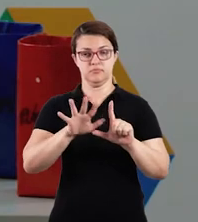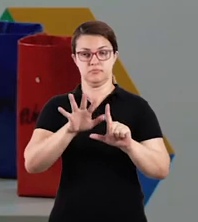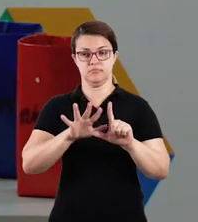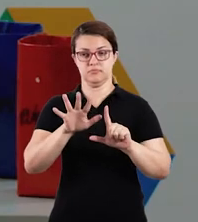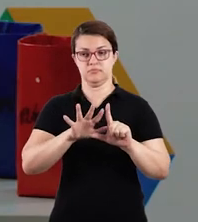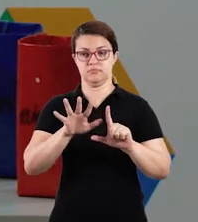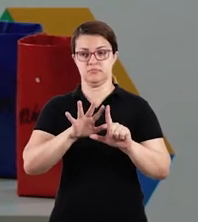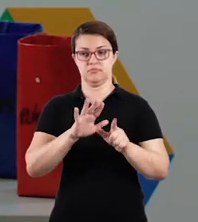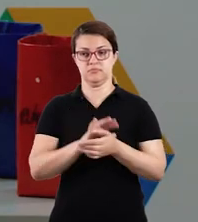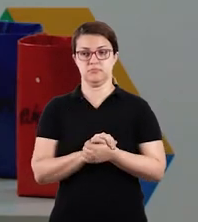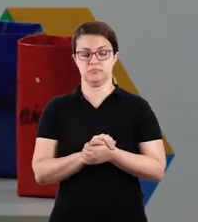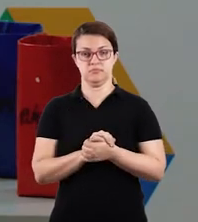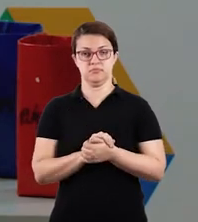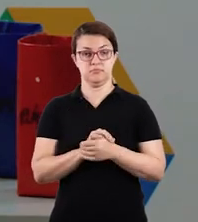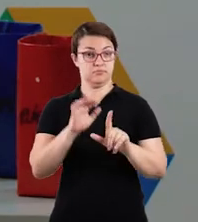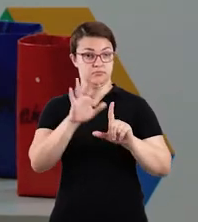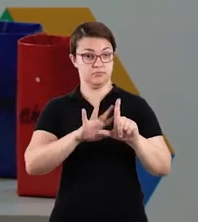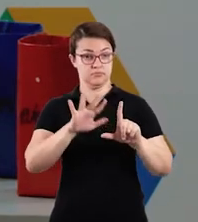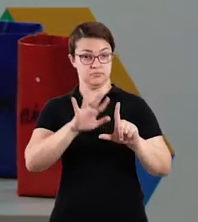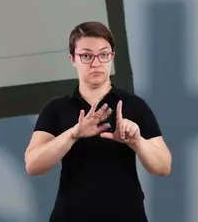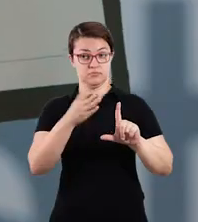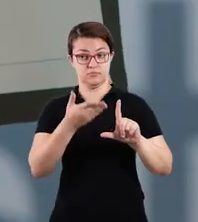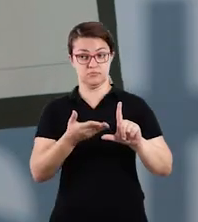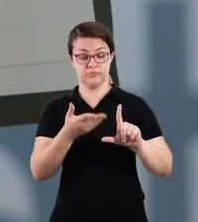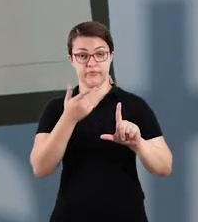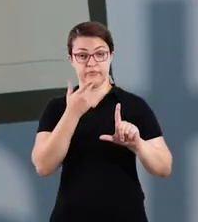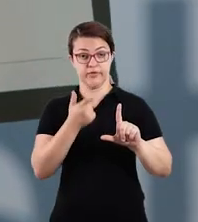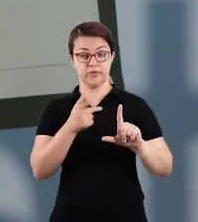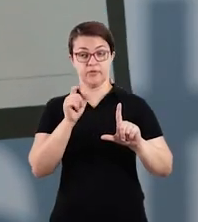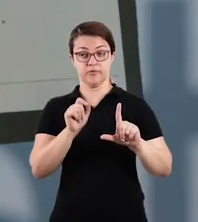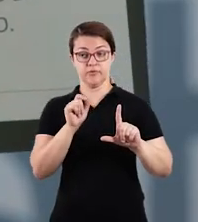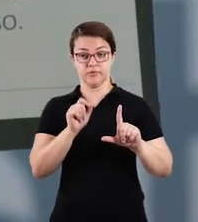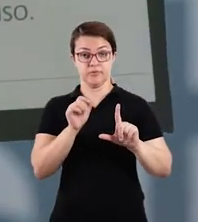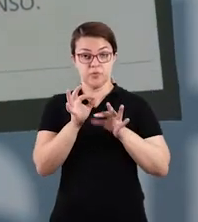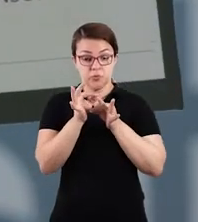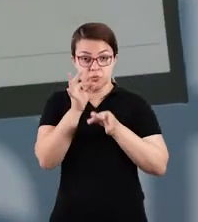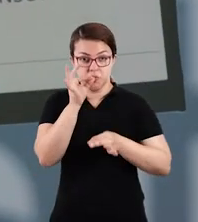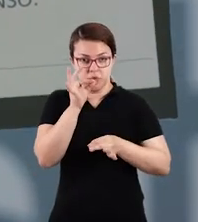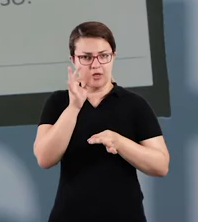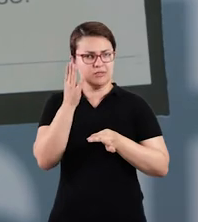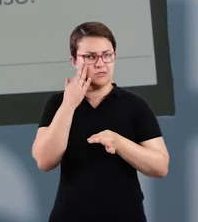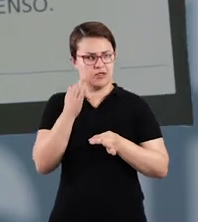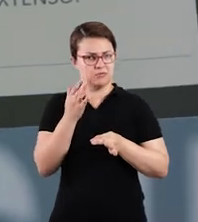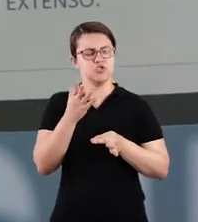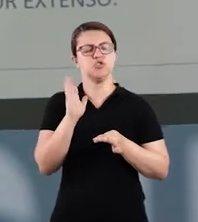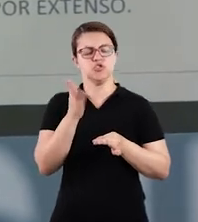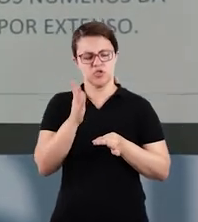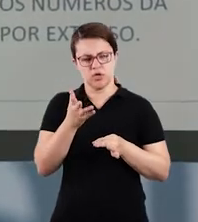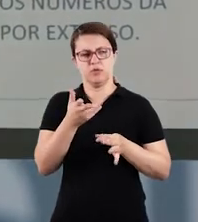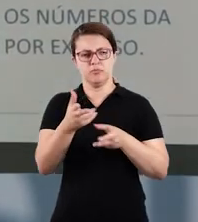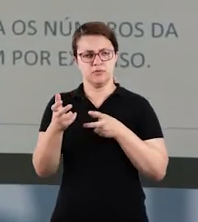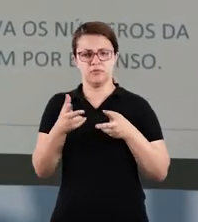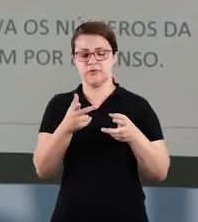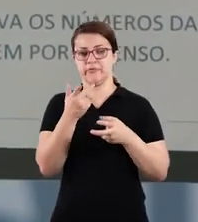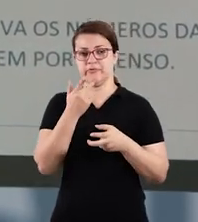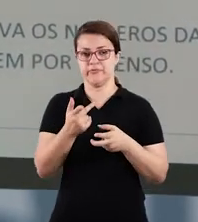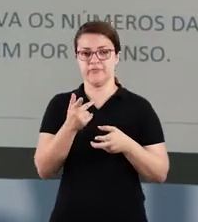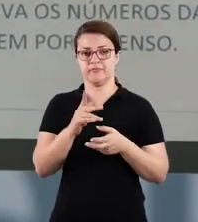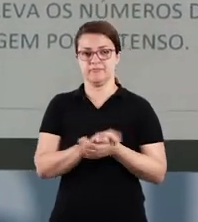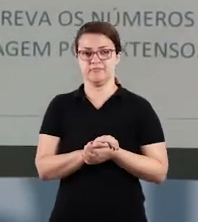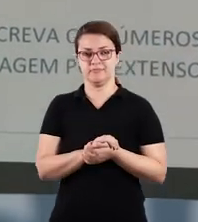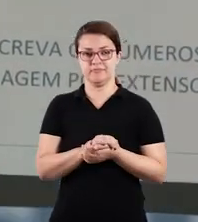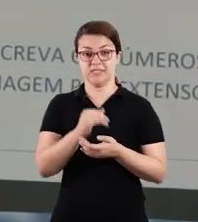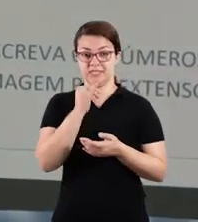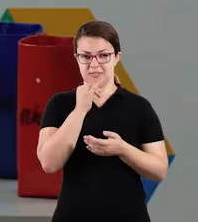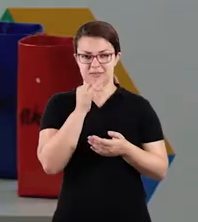imagem aqui, ó. Essa imagem aqui está falando sobre o canudinho. Vocês já devem ter percebido, quando vão, assim,